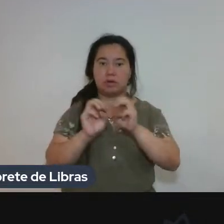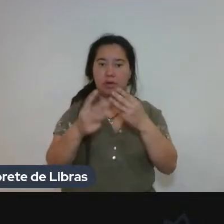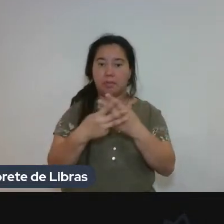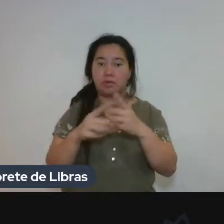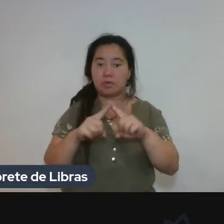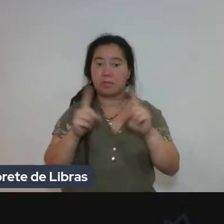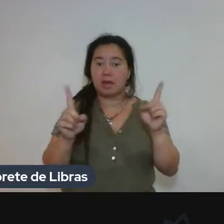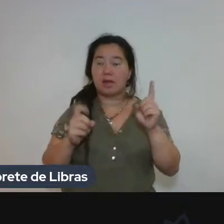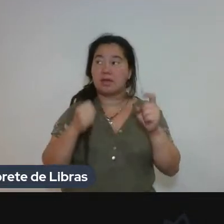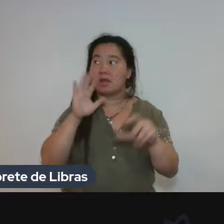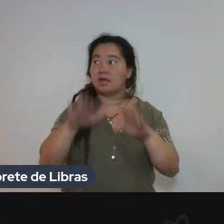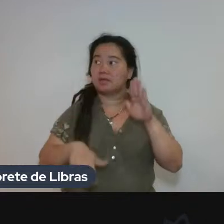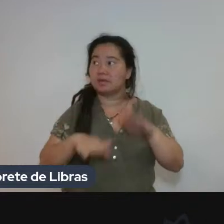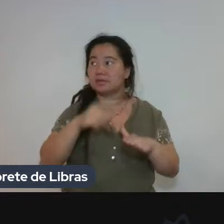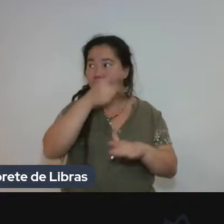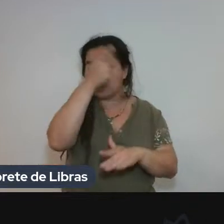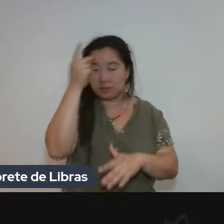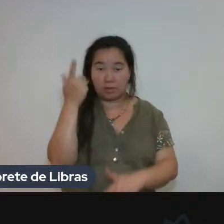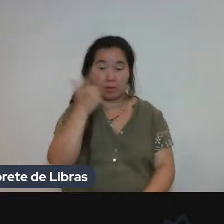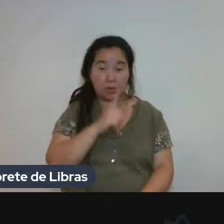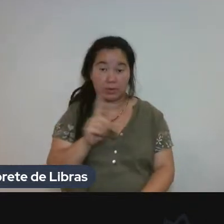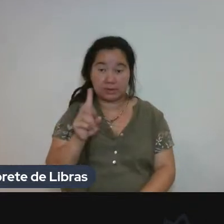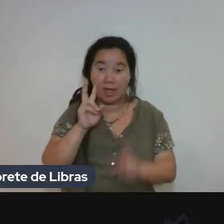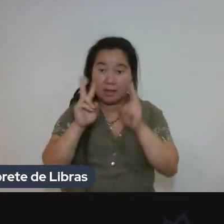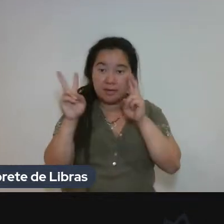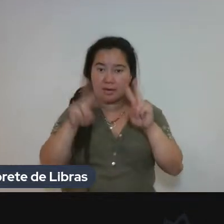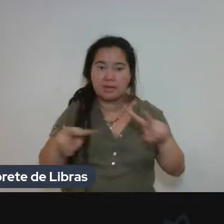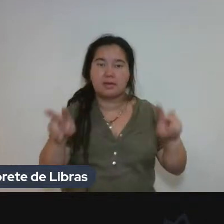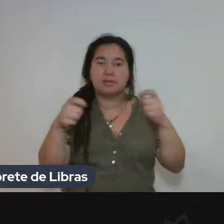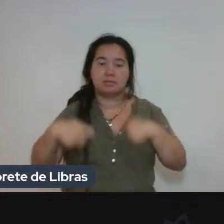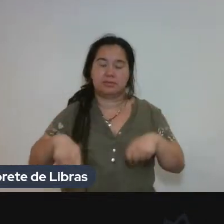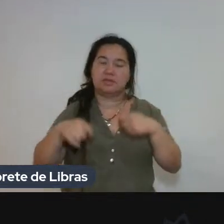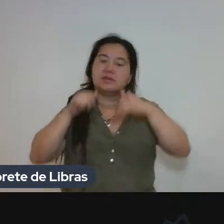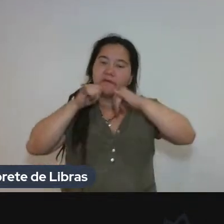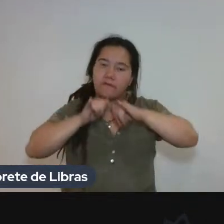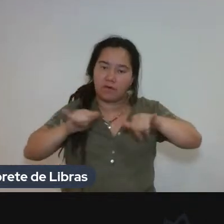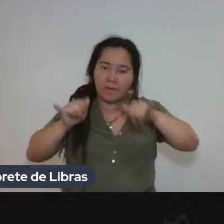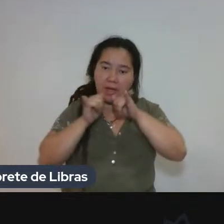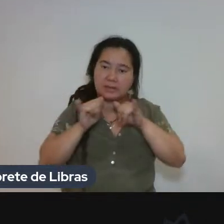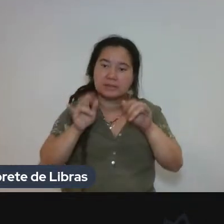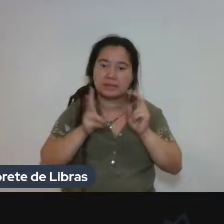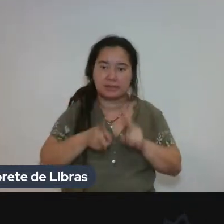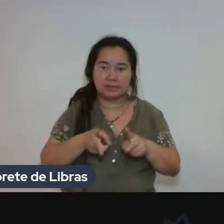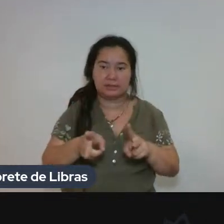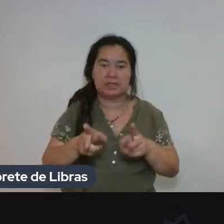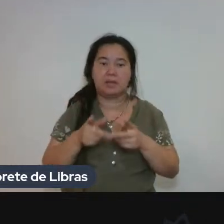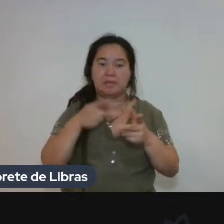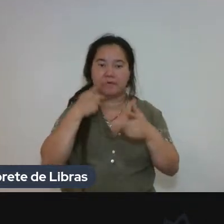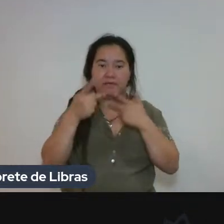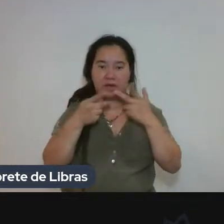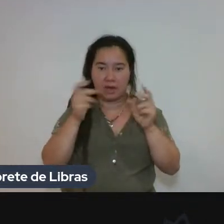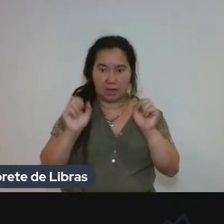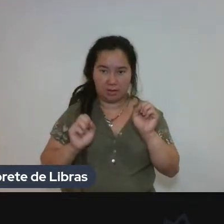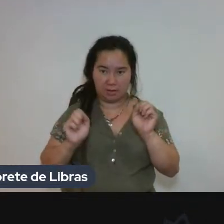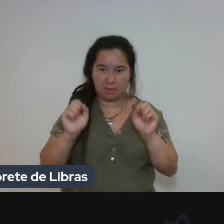consegue ler o slide. Então, é importante que essa informação seja multimodal, tá bom?